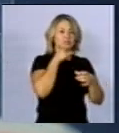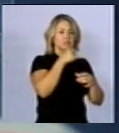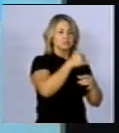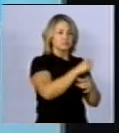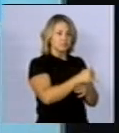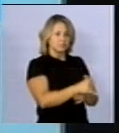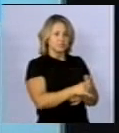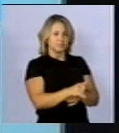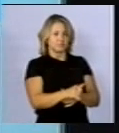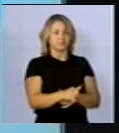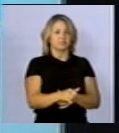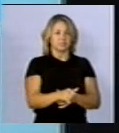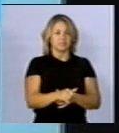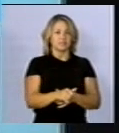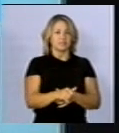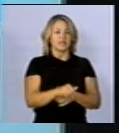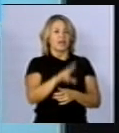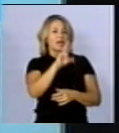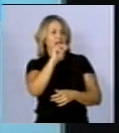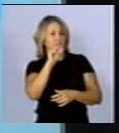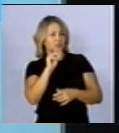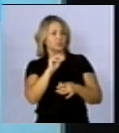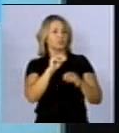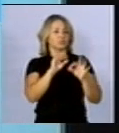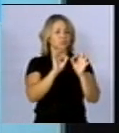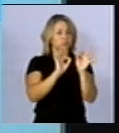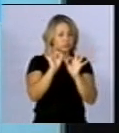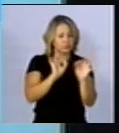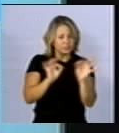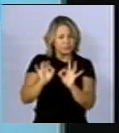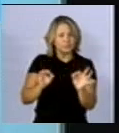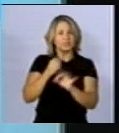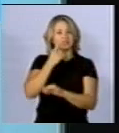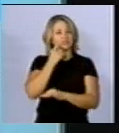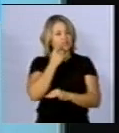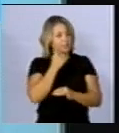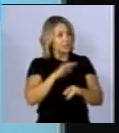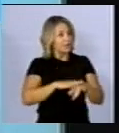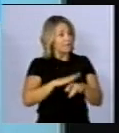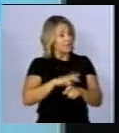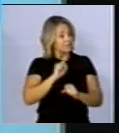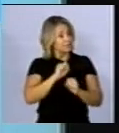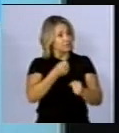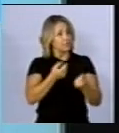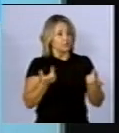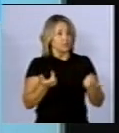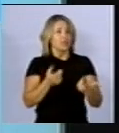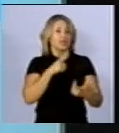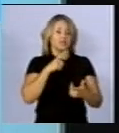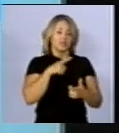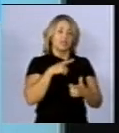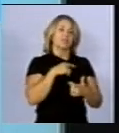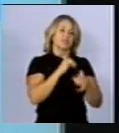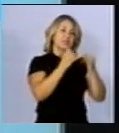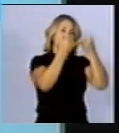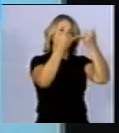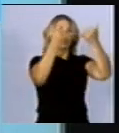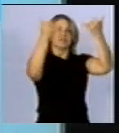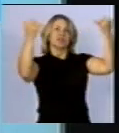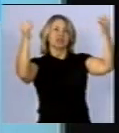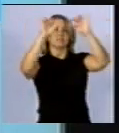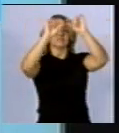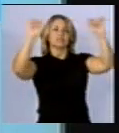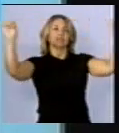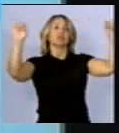esse azul claro é o menos intenso, e vai em direção a esse vermelho, aranjo e vermelho, é o mais intenso. Então temos aqui a de transmissão, aqui é assim uma